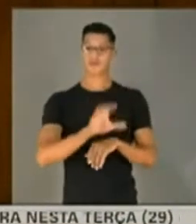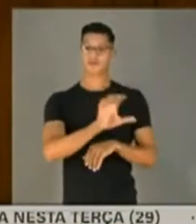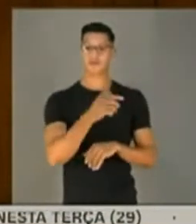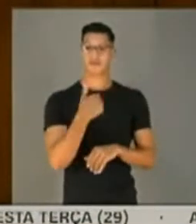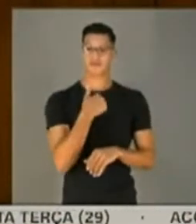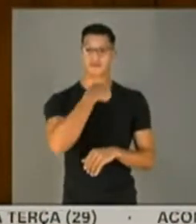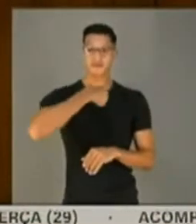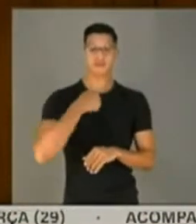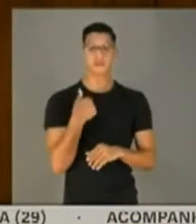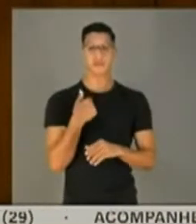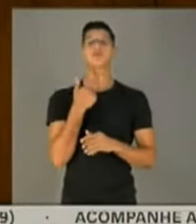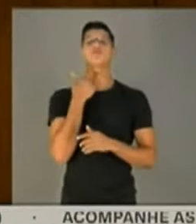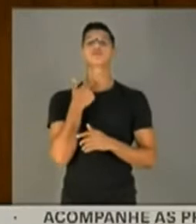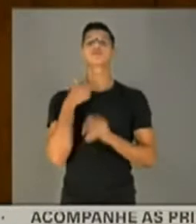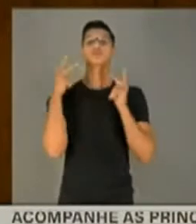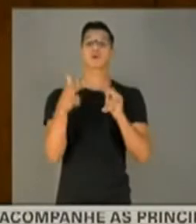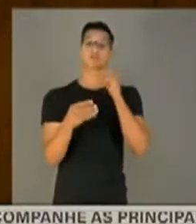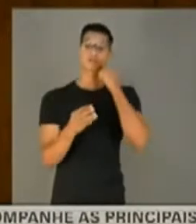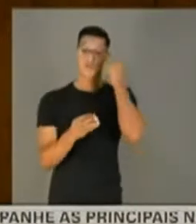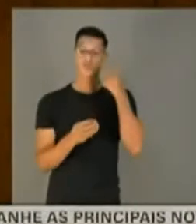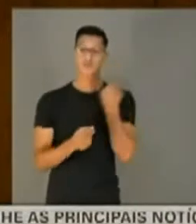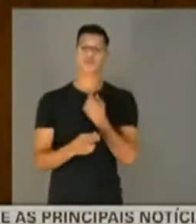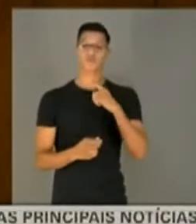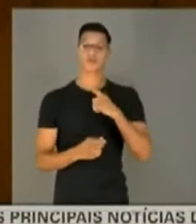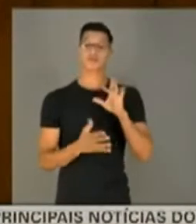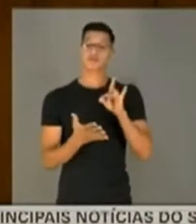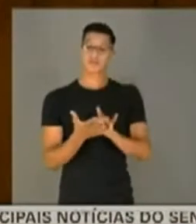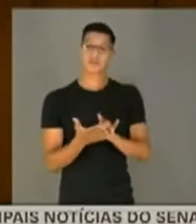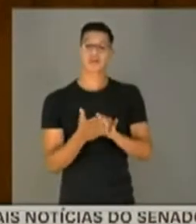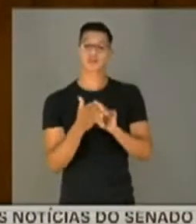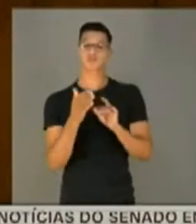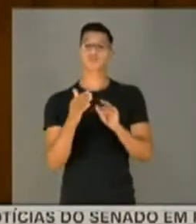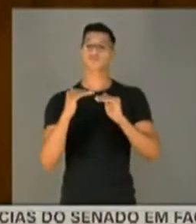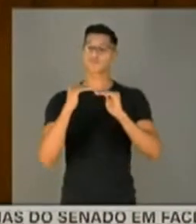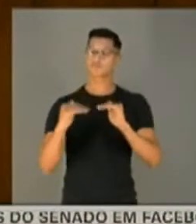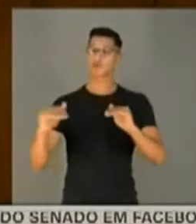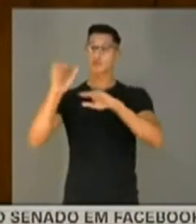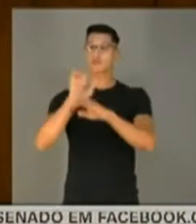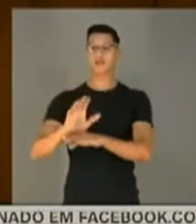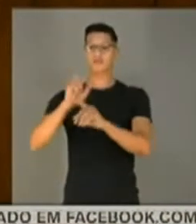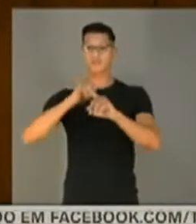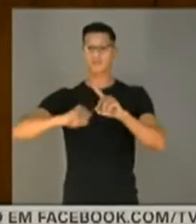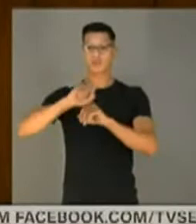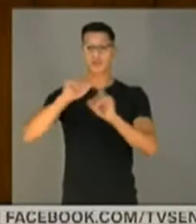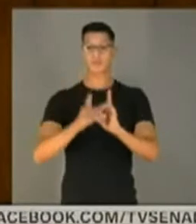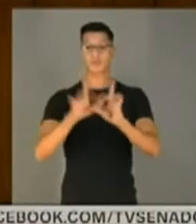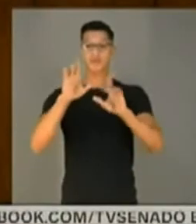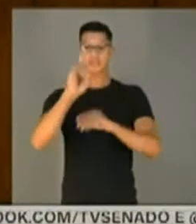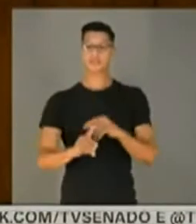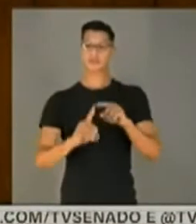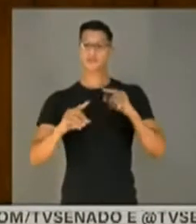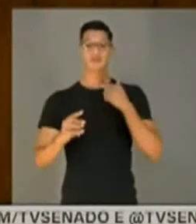que eu almejo enquanto senador, que nós tenhamos efetivamente um Estado democrático de direito que se valorize as instituições.